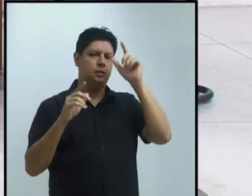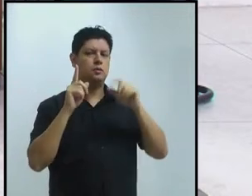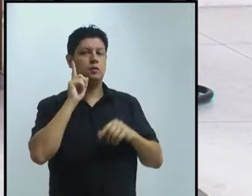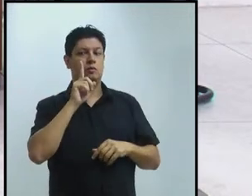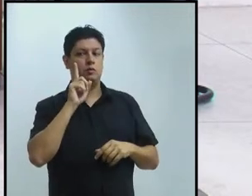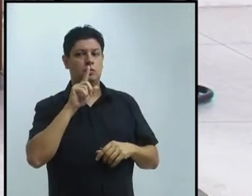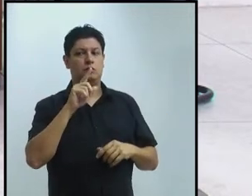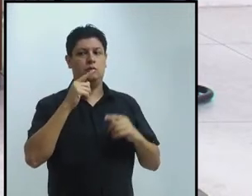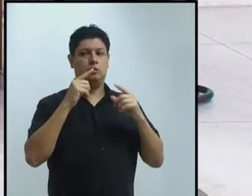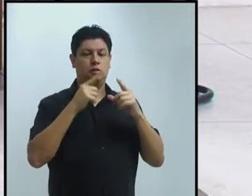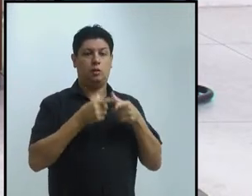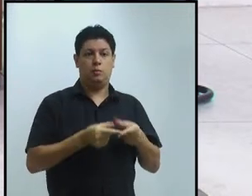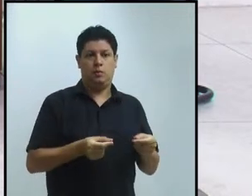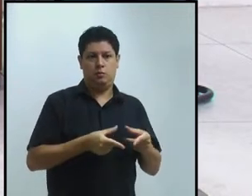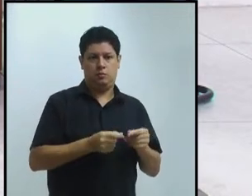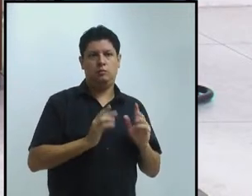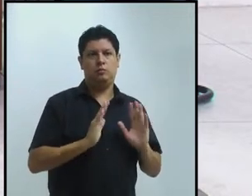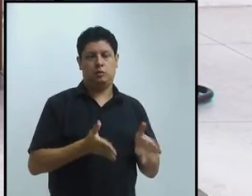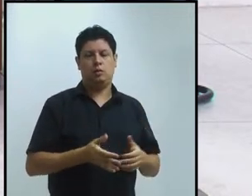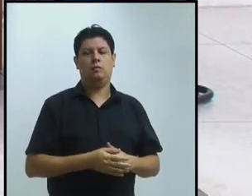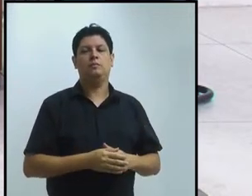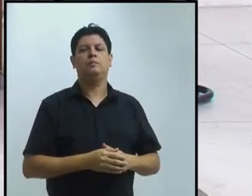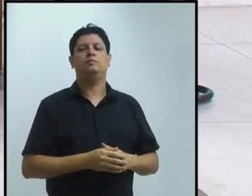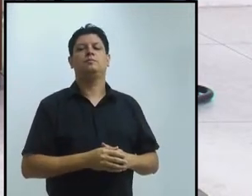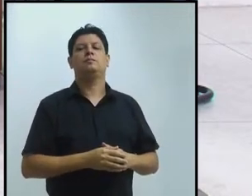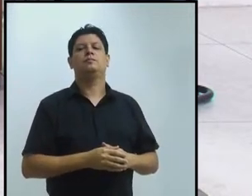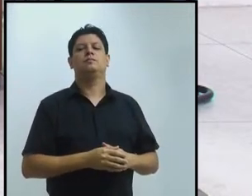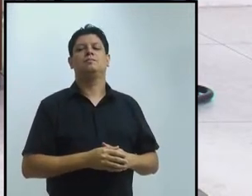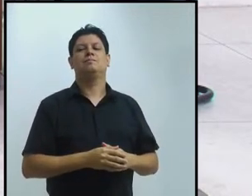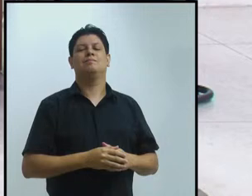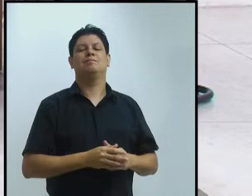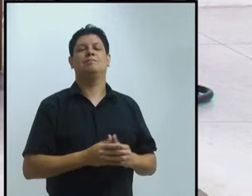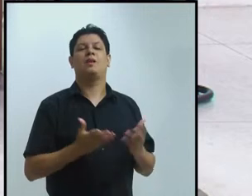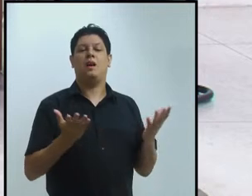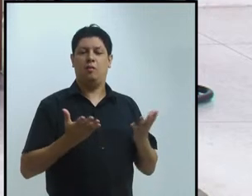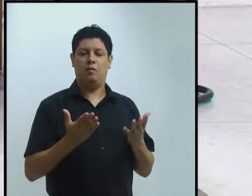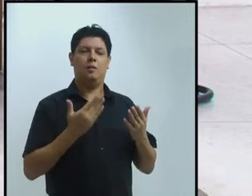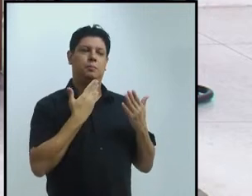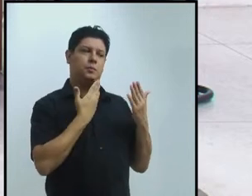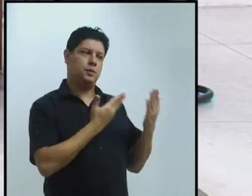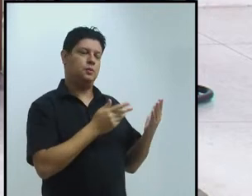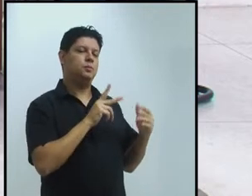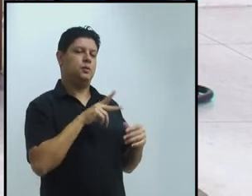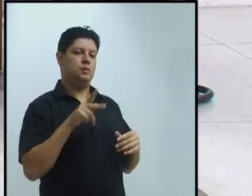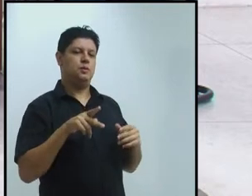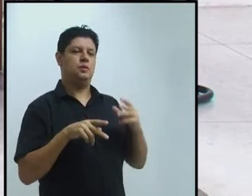depois o professor Thomas, que vai falar. Muito obrigada, Valquíria, contigo.